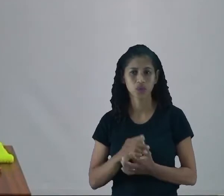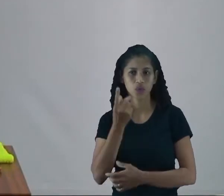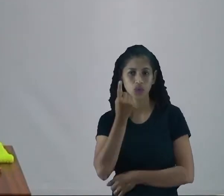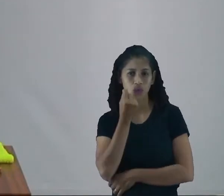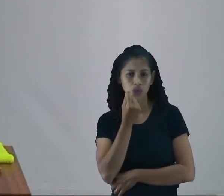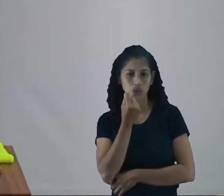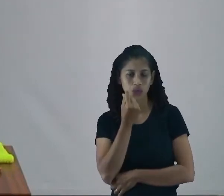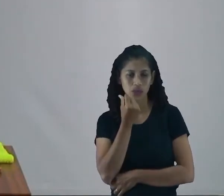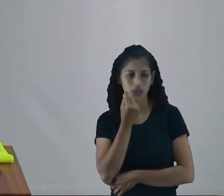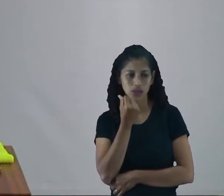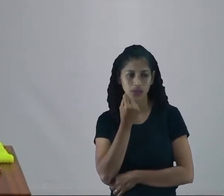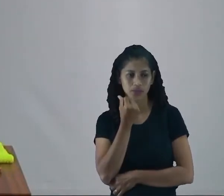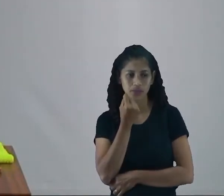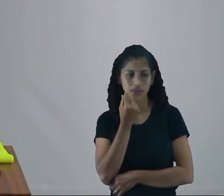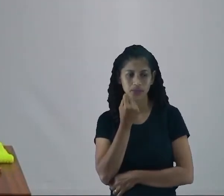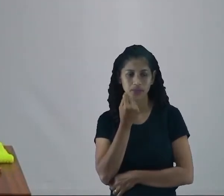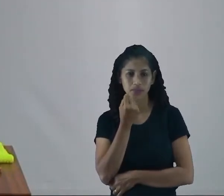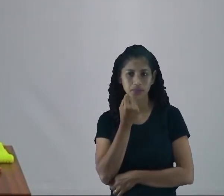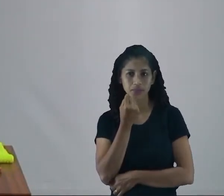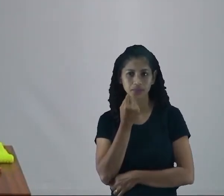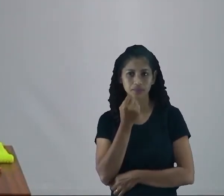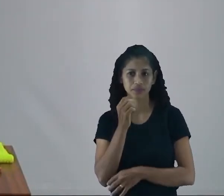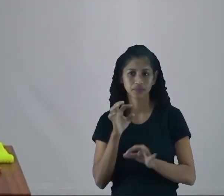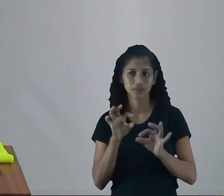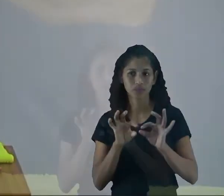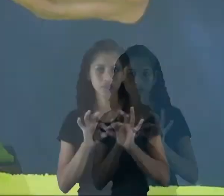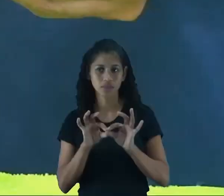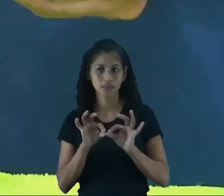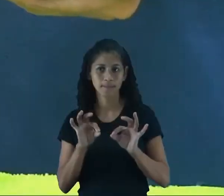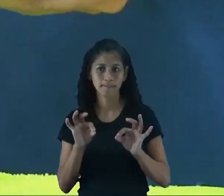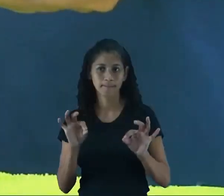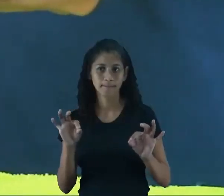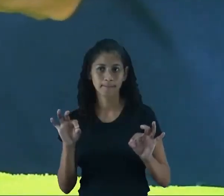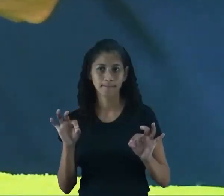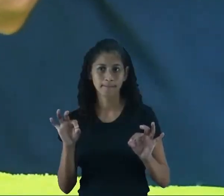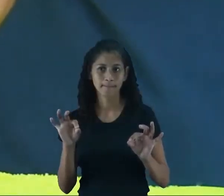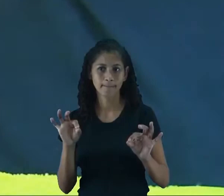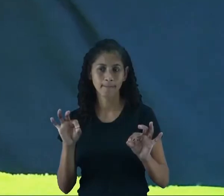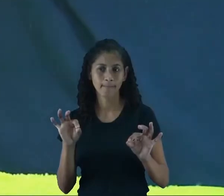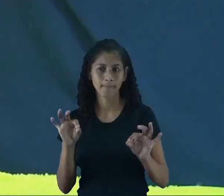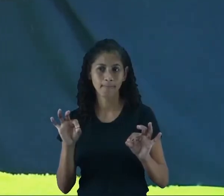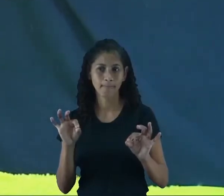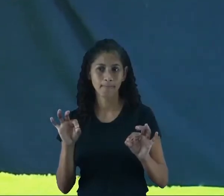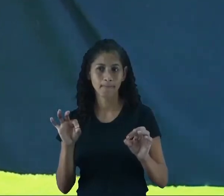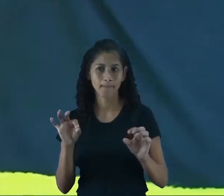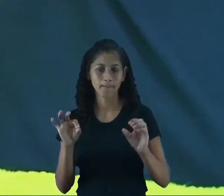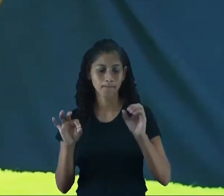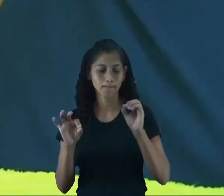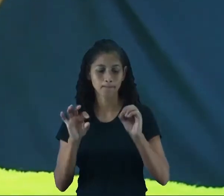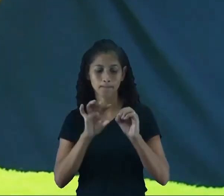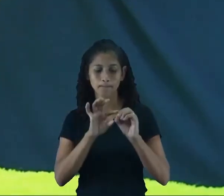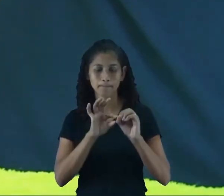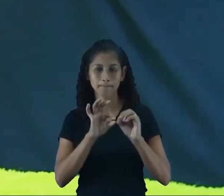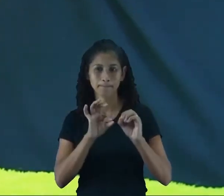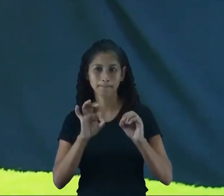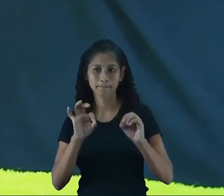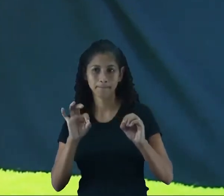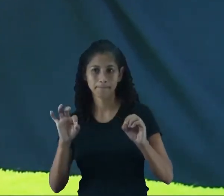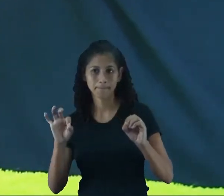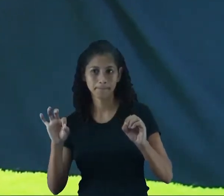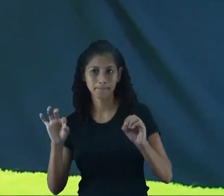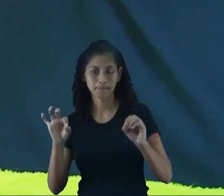vai dar em, iniciando do zero, vai dar aqui em 14